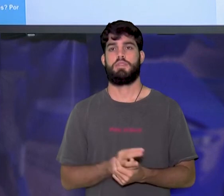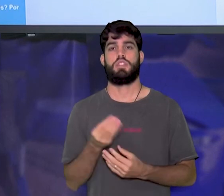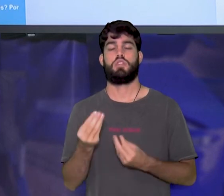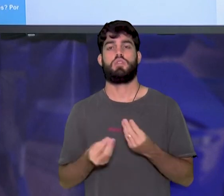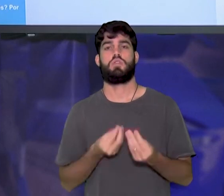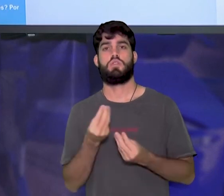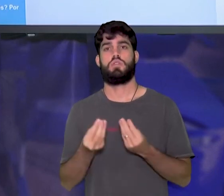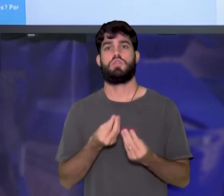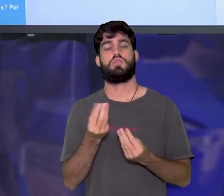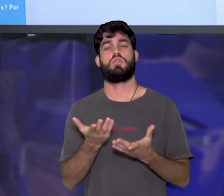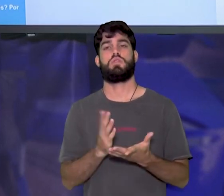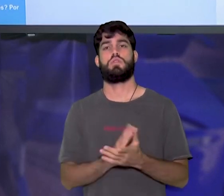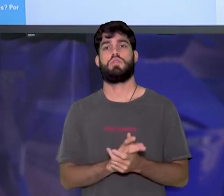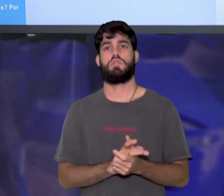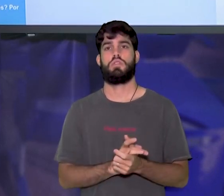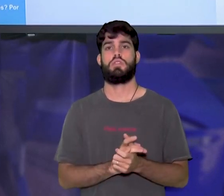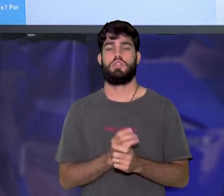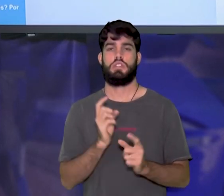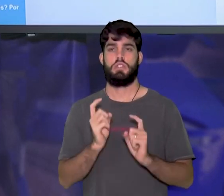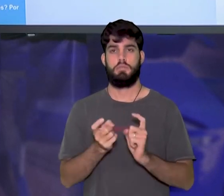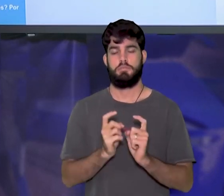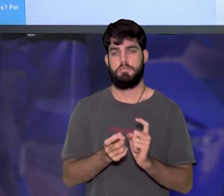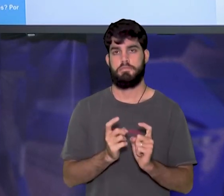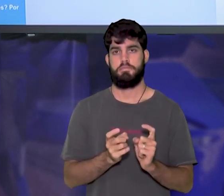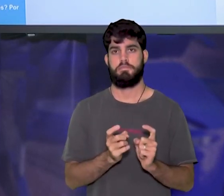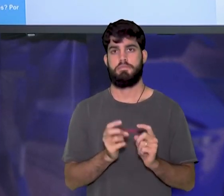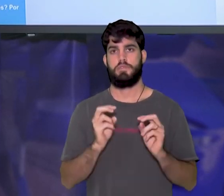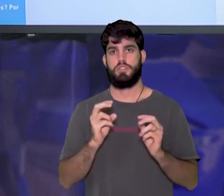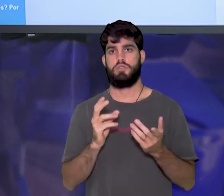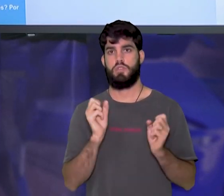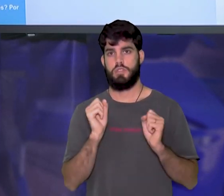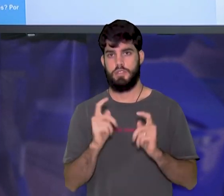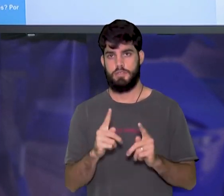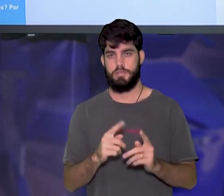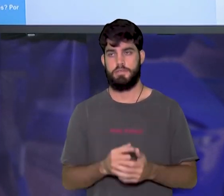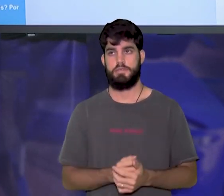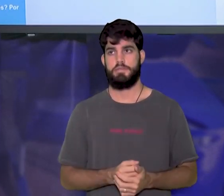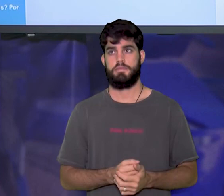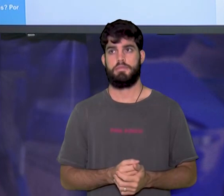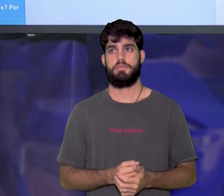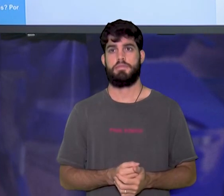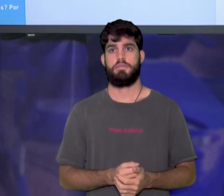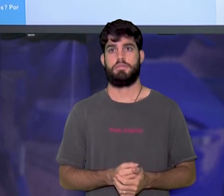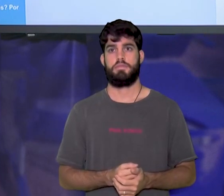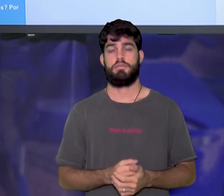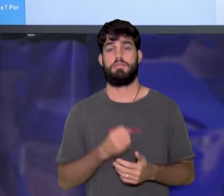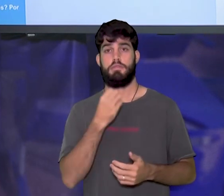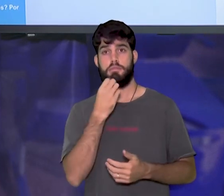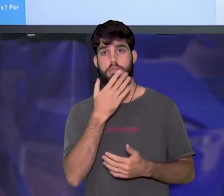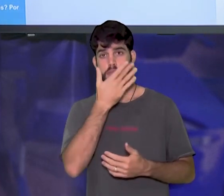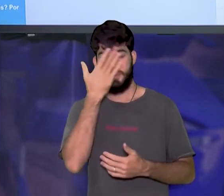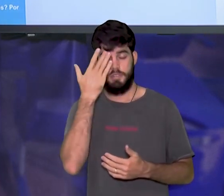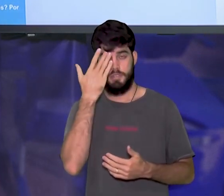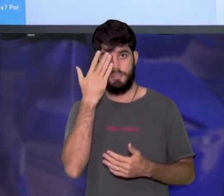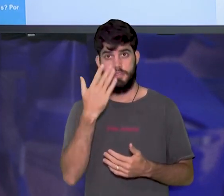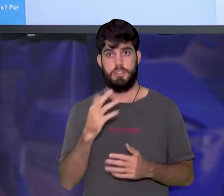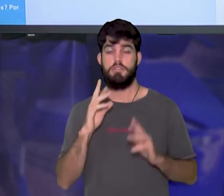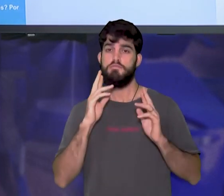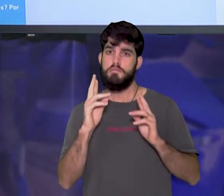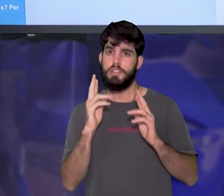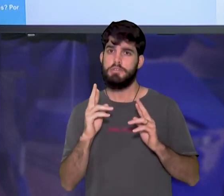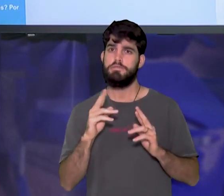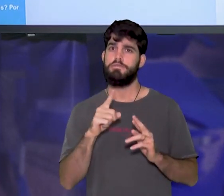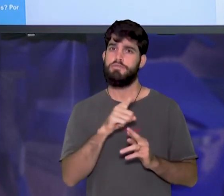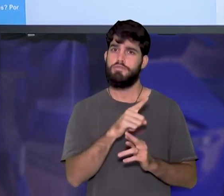esse trabalho sobre o debate. Bom, minha gente, espero que todo mundo